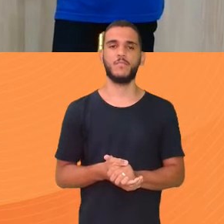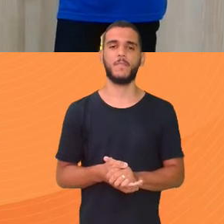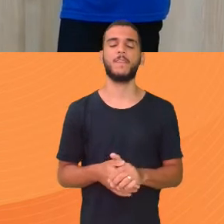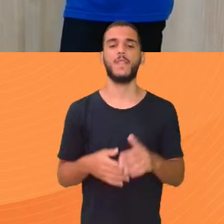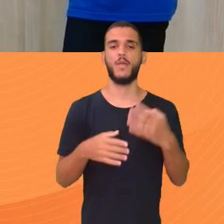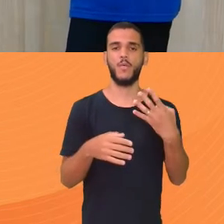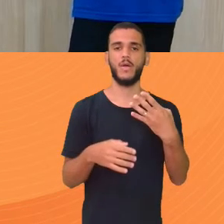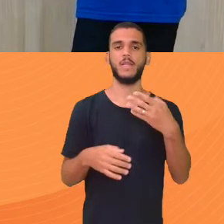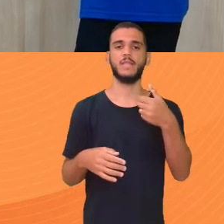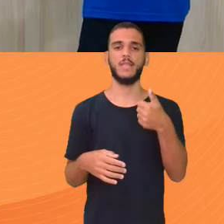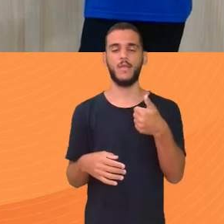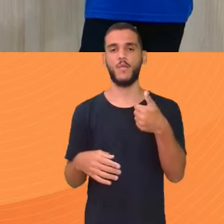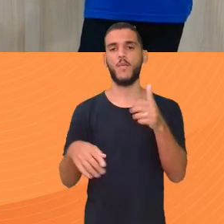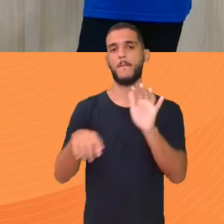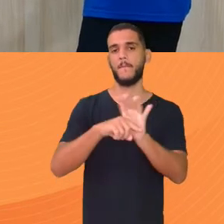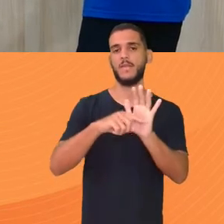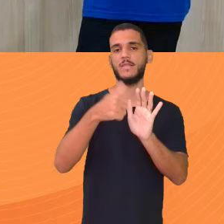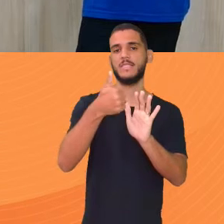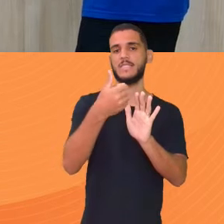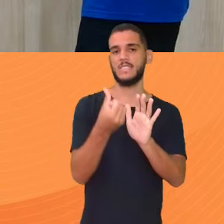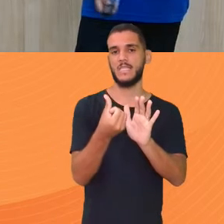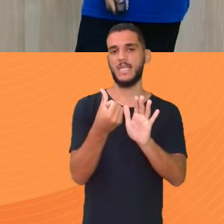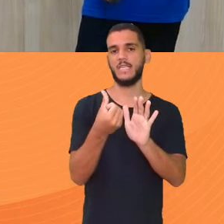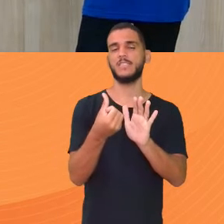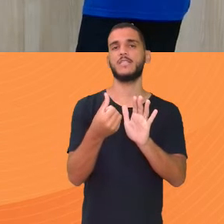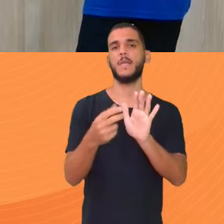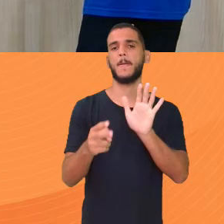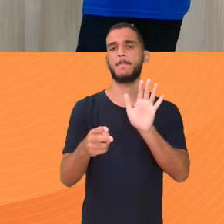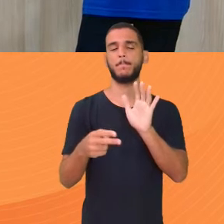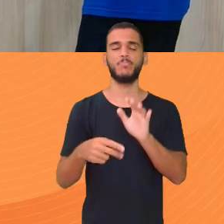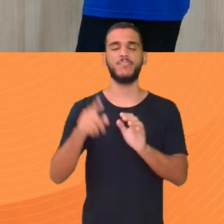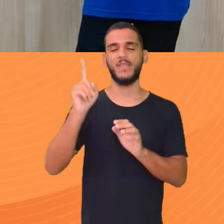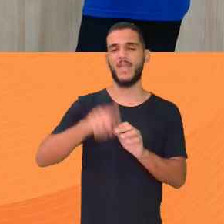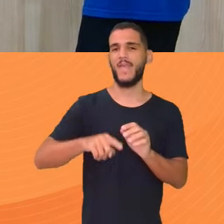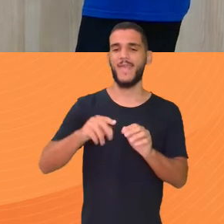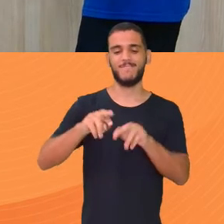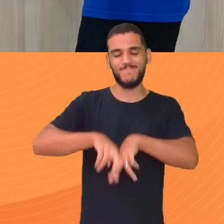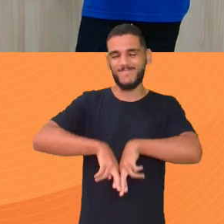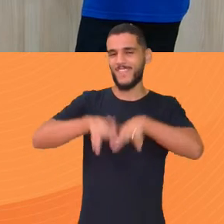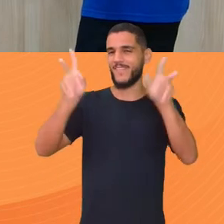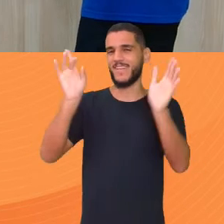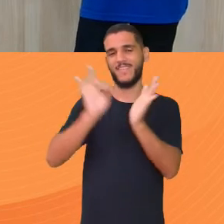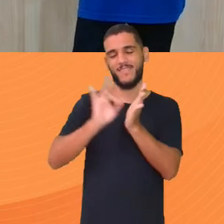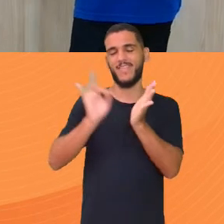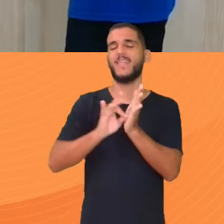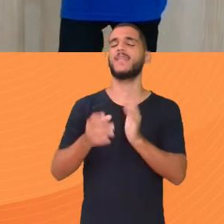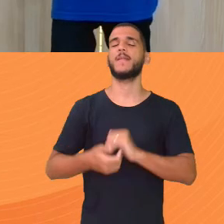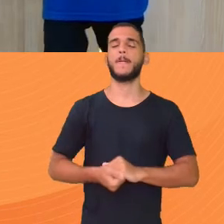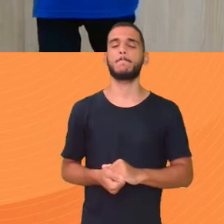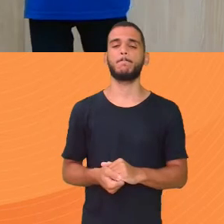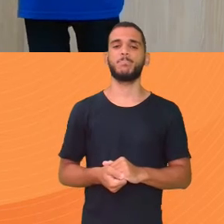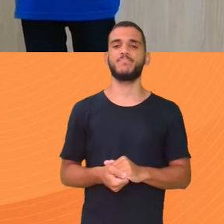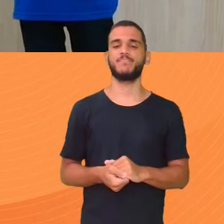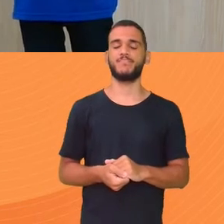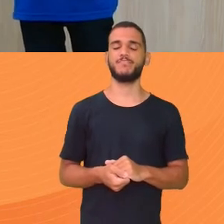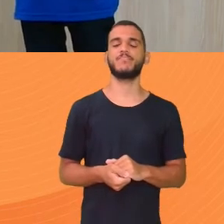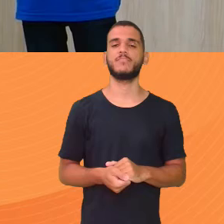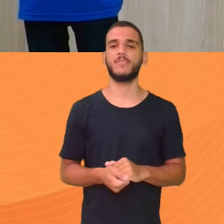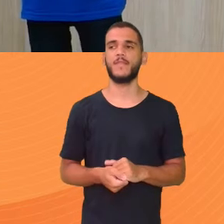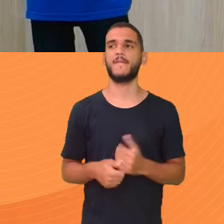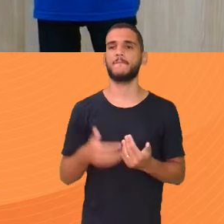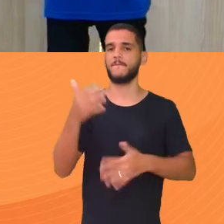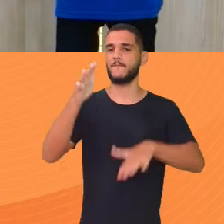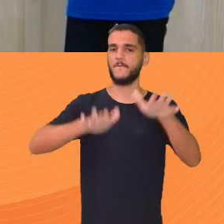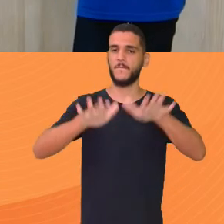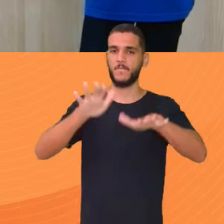E subtrair 16 A amplitude é muito alta Você vai subtrair muito aí Uma informação da outra Aí fica ruim de se saber aí A amplitude Pela amplitude Não a